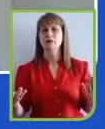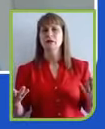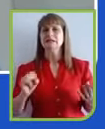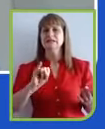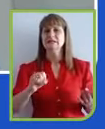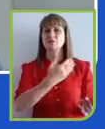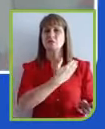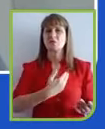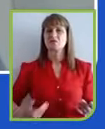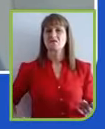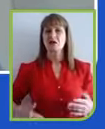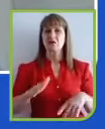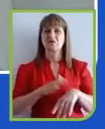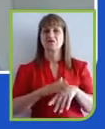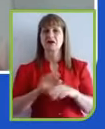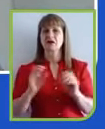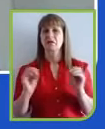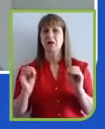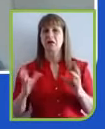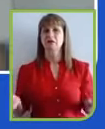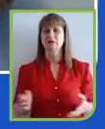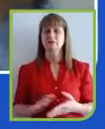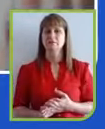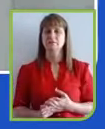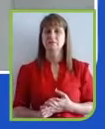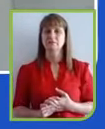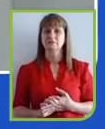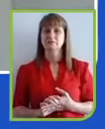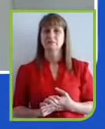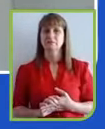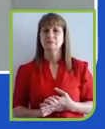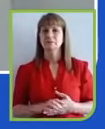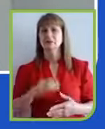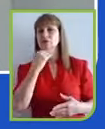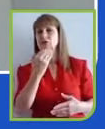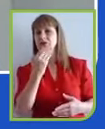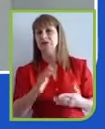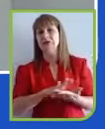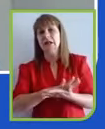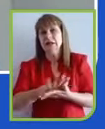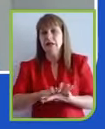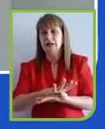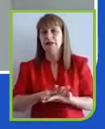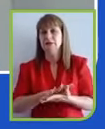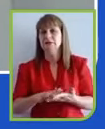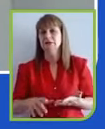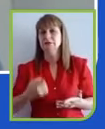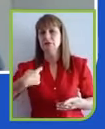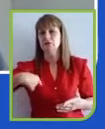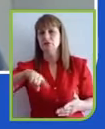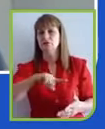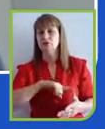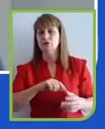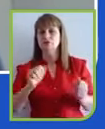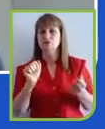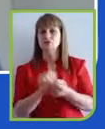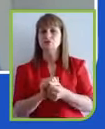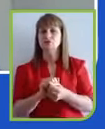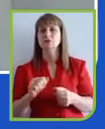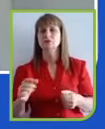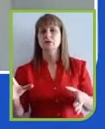fizer? O que adianta? Nesse assunto, estamos todos no mesmo barco. Então, a interdependência é total,